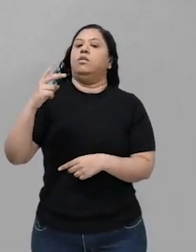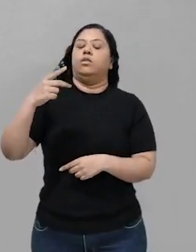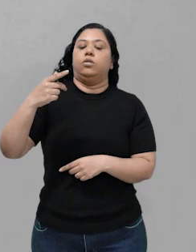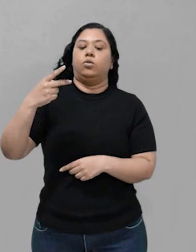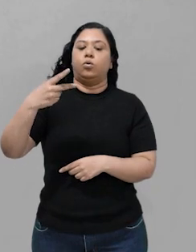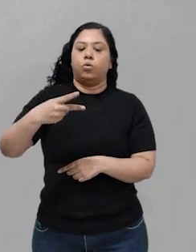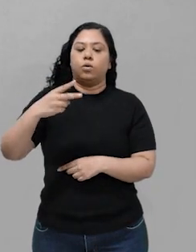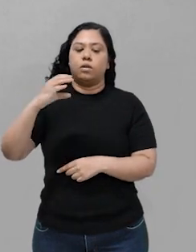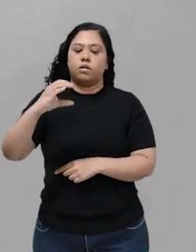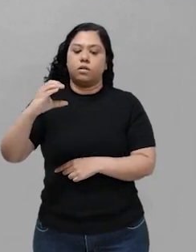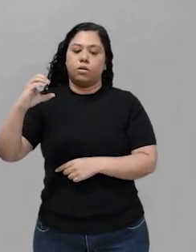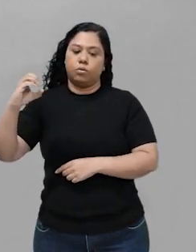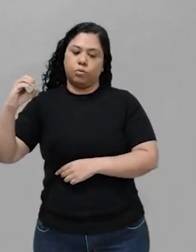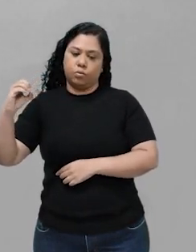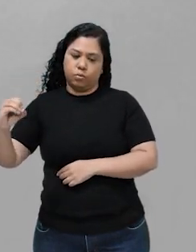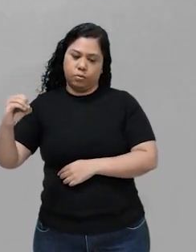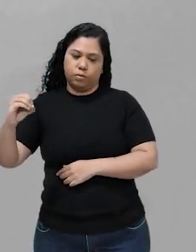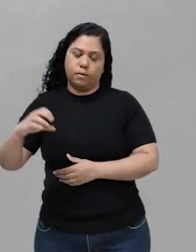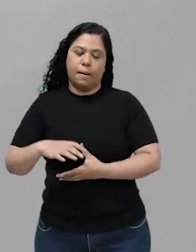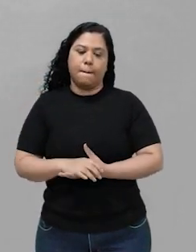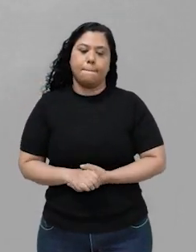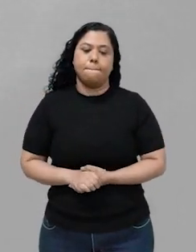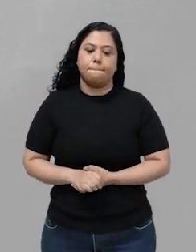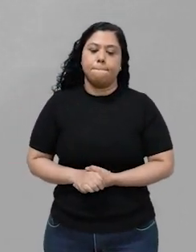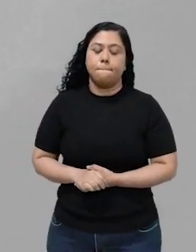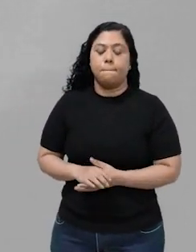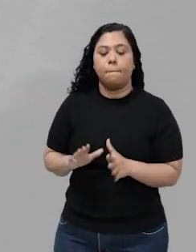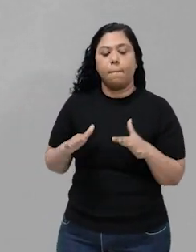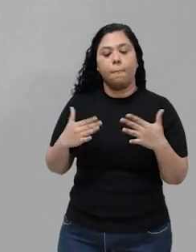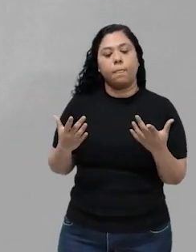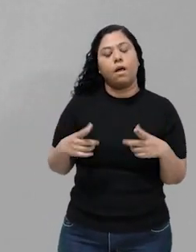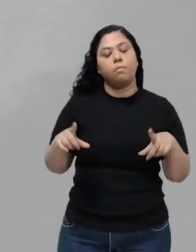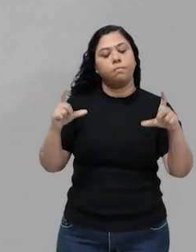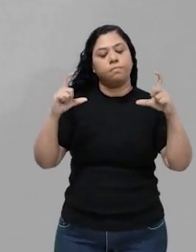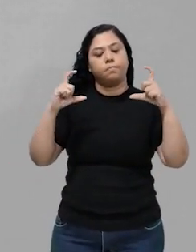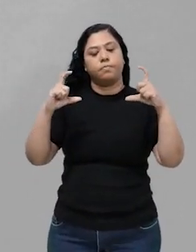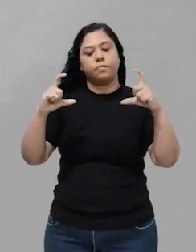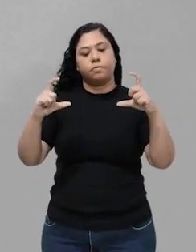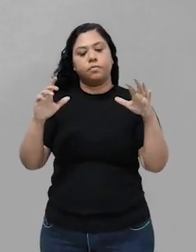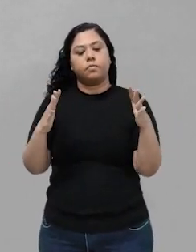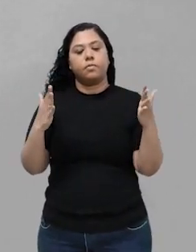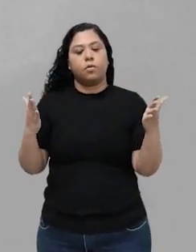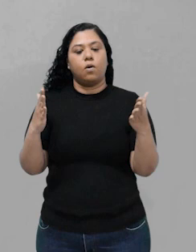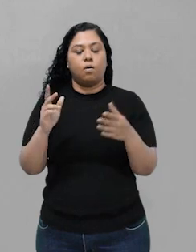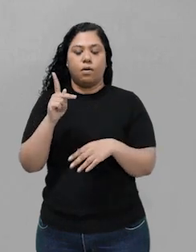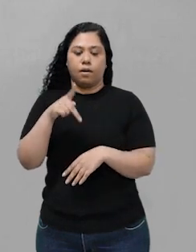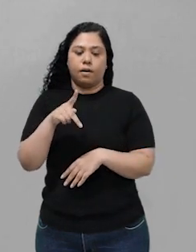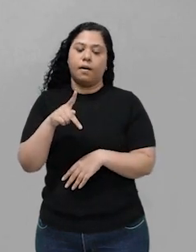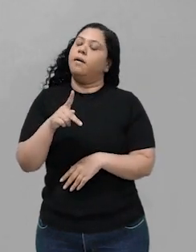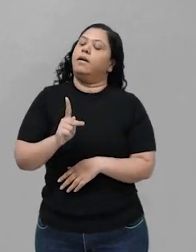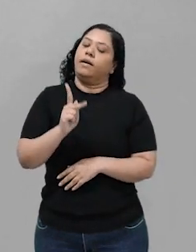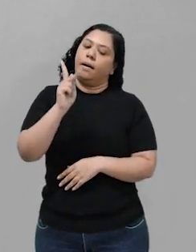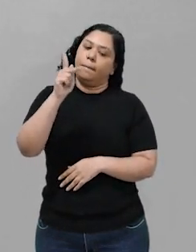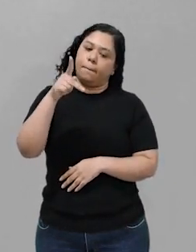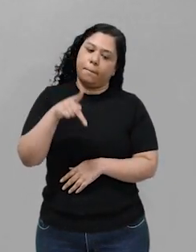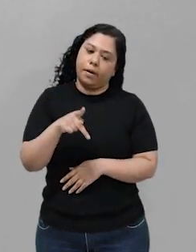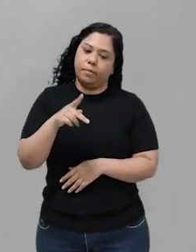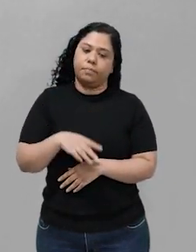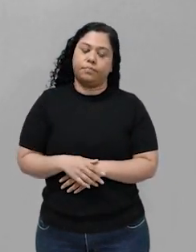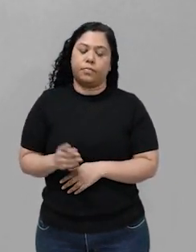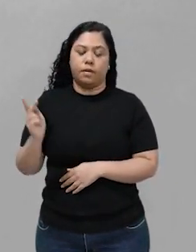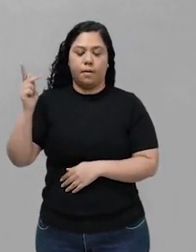que é o gás carbônico, o dióxido de carbono. Então, qual vai ser a expressão de Kp? Pressão